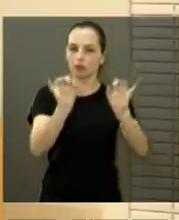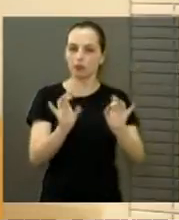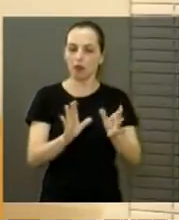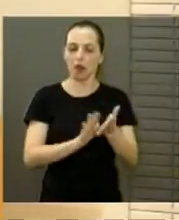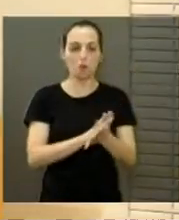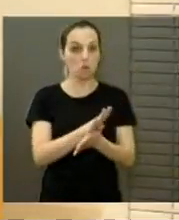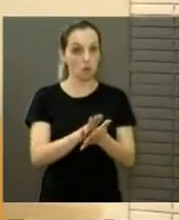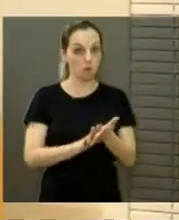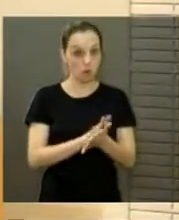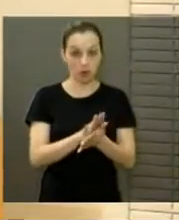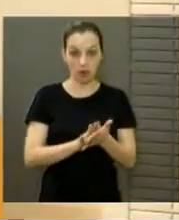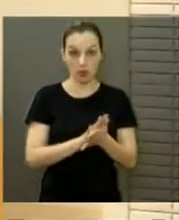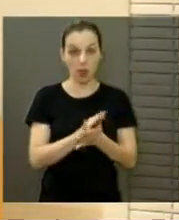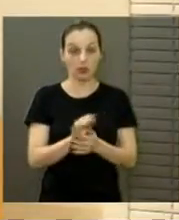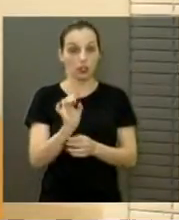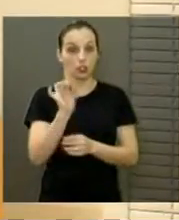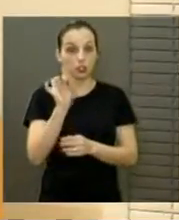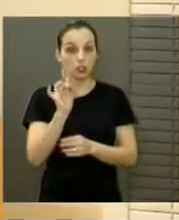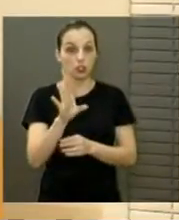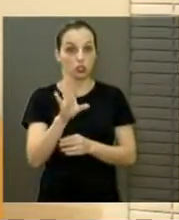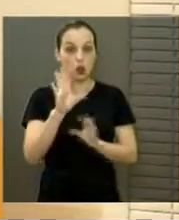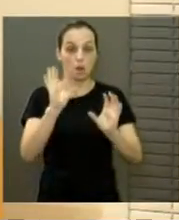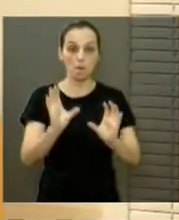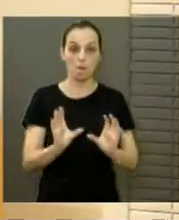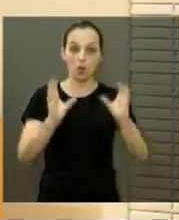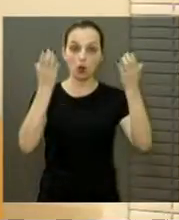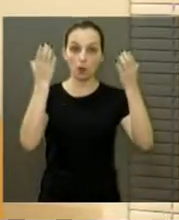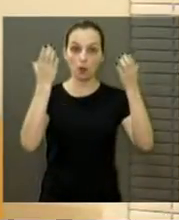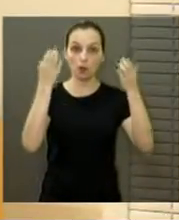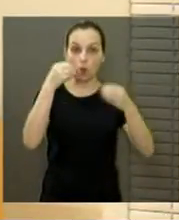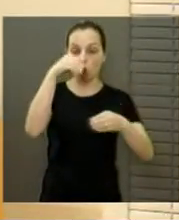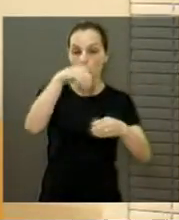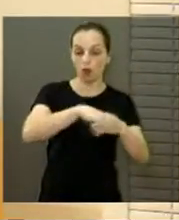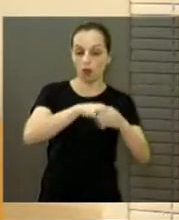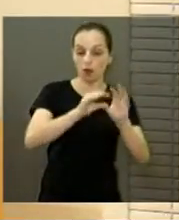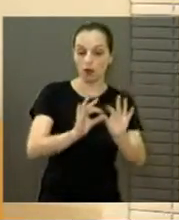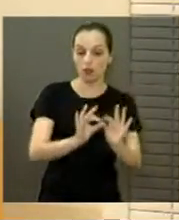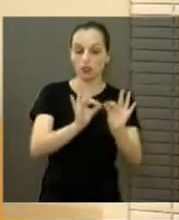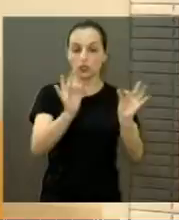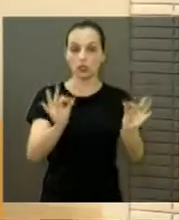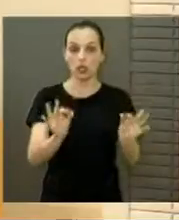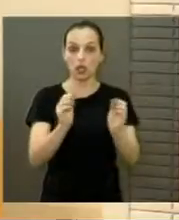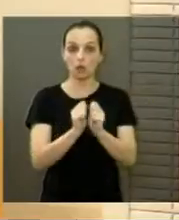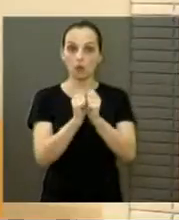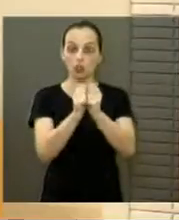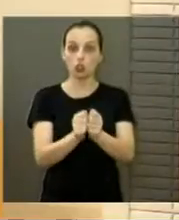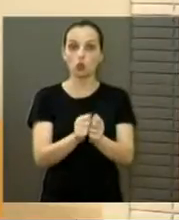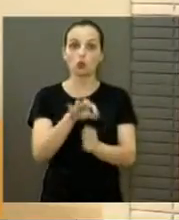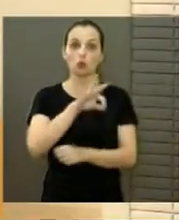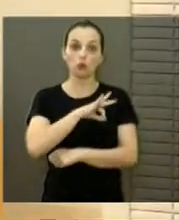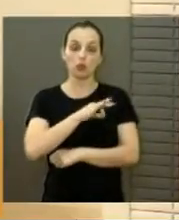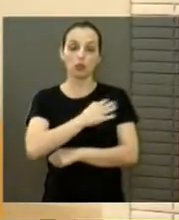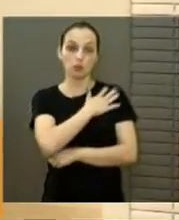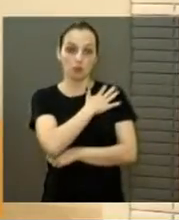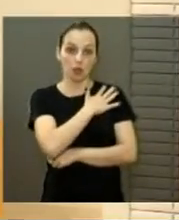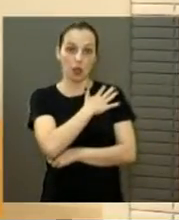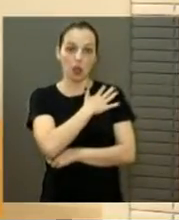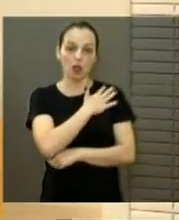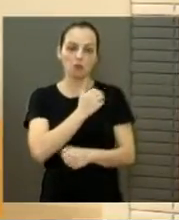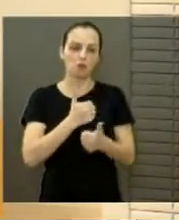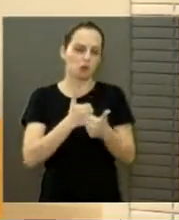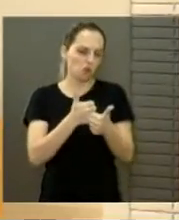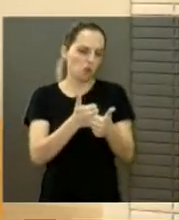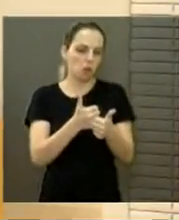não, a gente vai fazer uma comemoração simples lá, juntamente com os policiais, com os companheiros, apenas